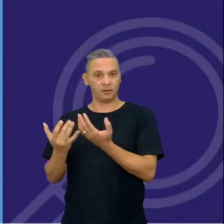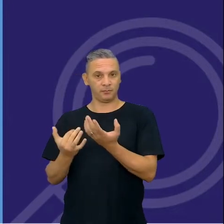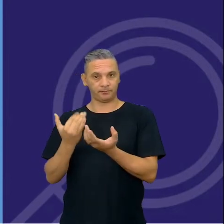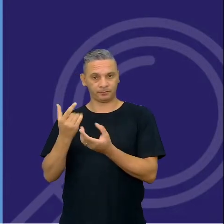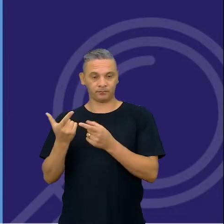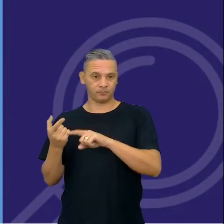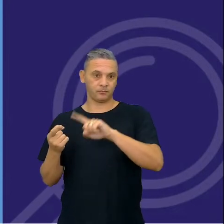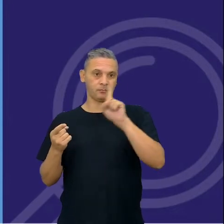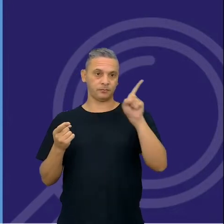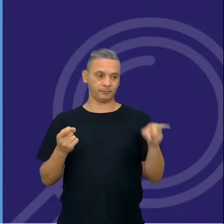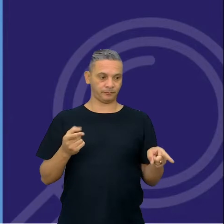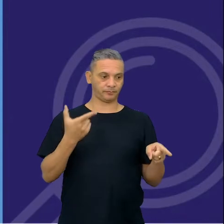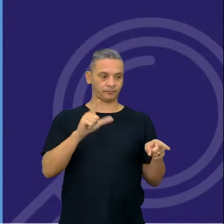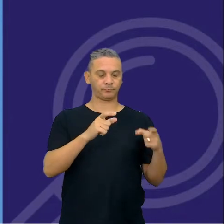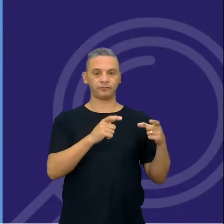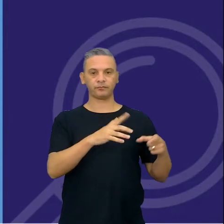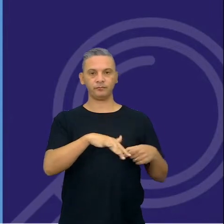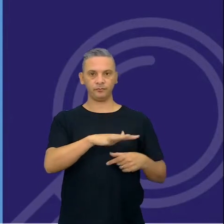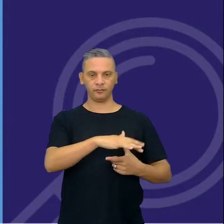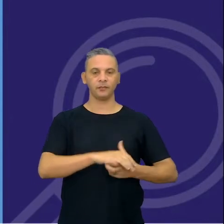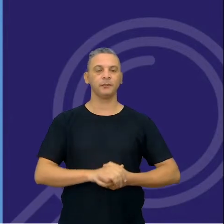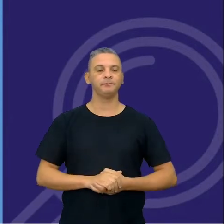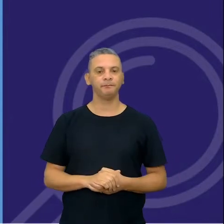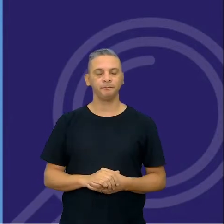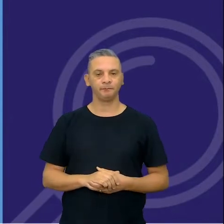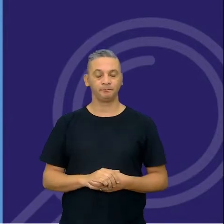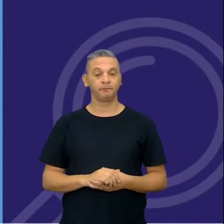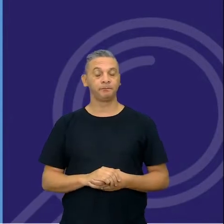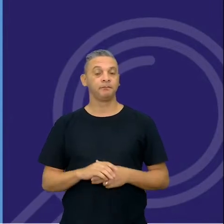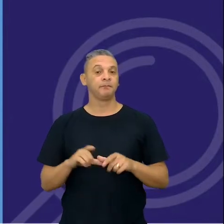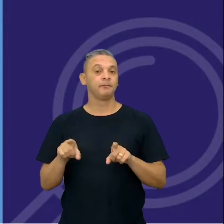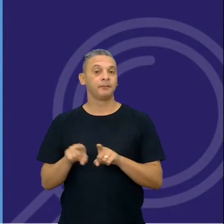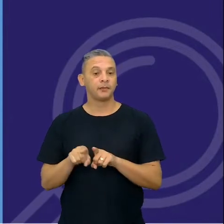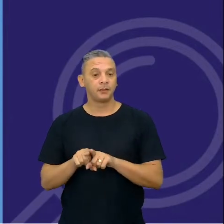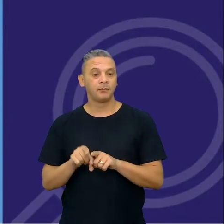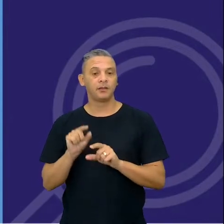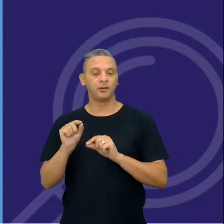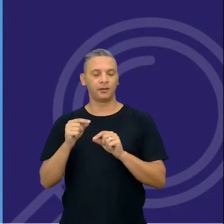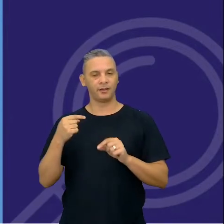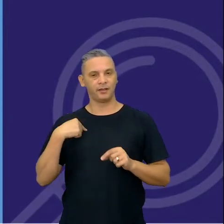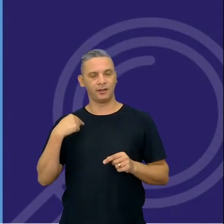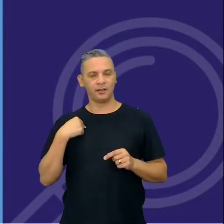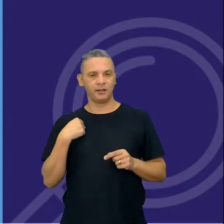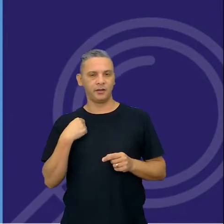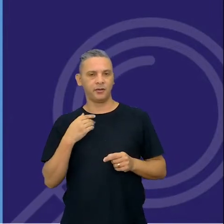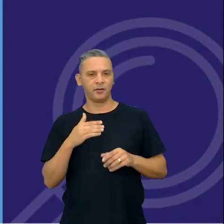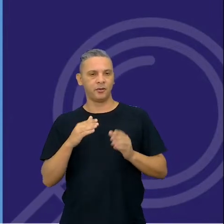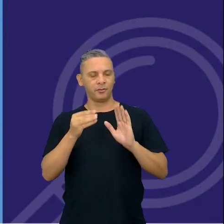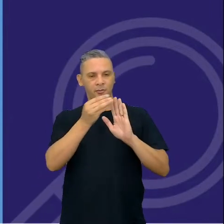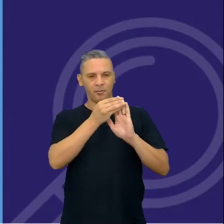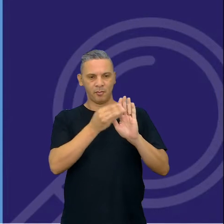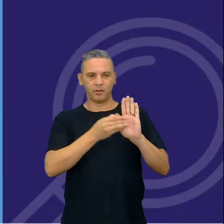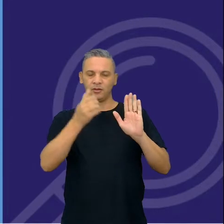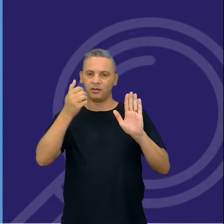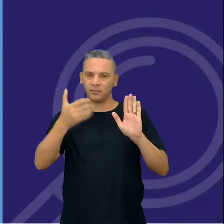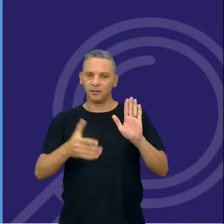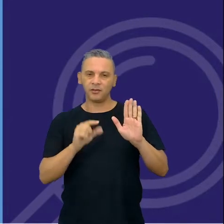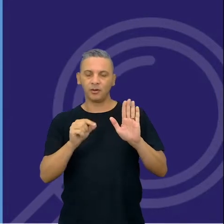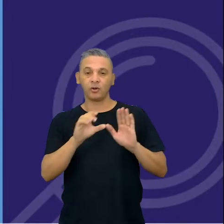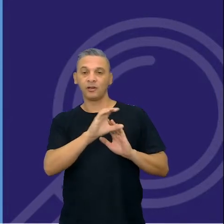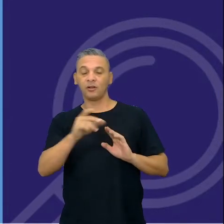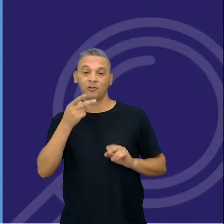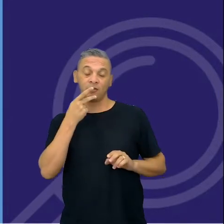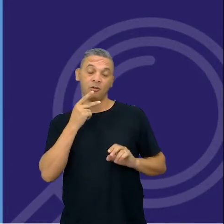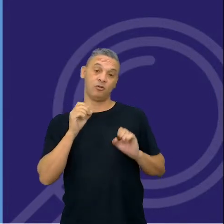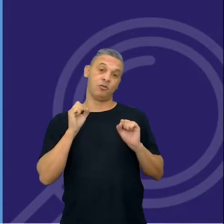recipiente. Isso é uma possibilidade. E, conversando, quando eu estava fazendo a ensaia da pauta, ainda a nossa coordenadora sugeriu,